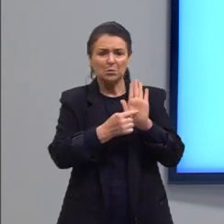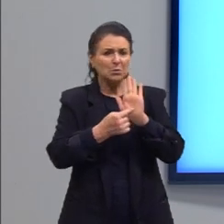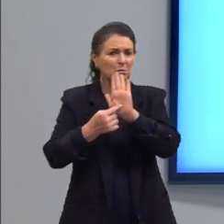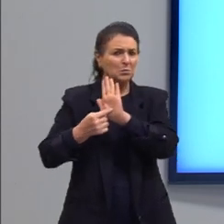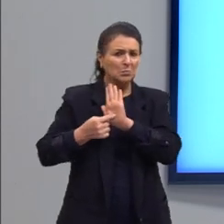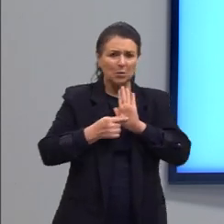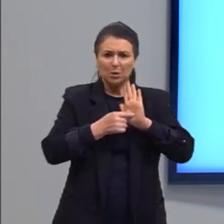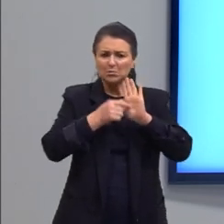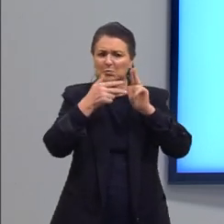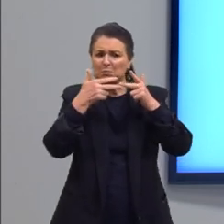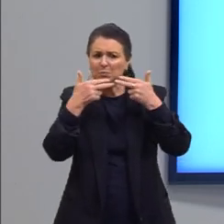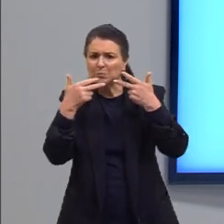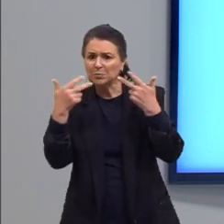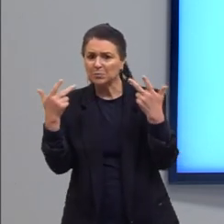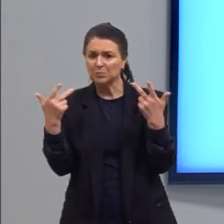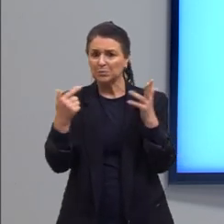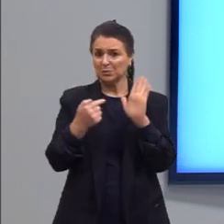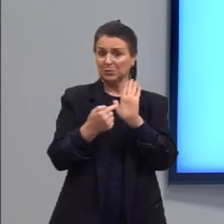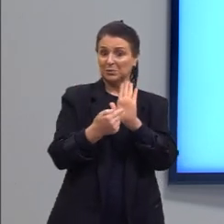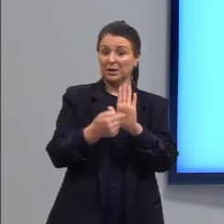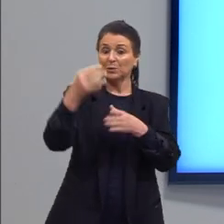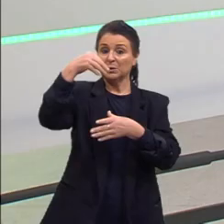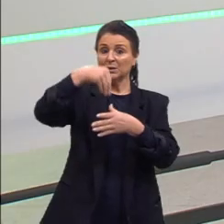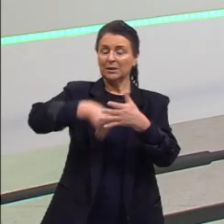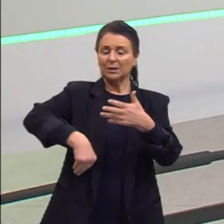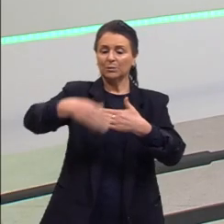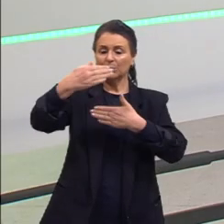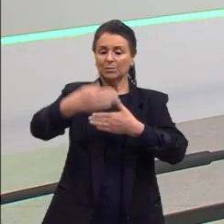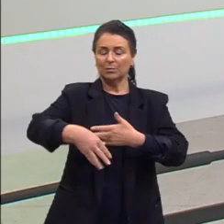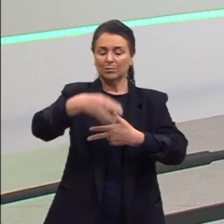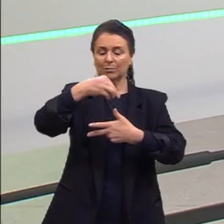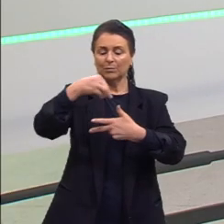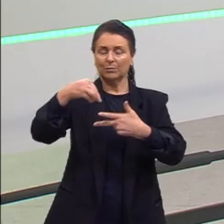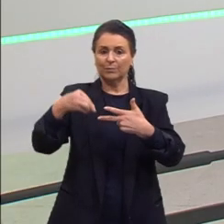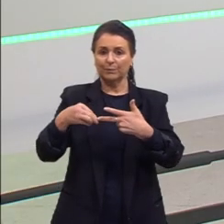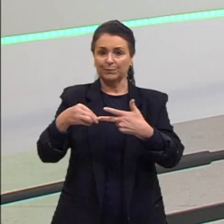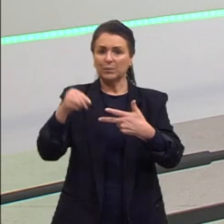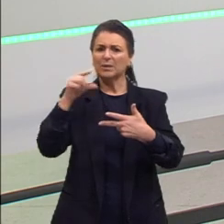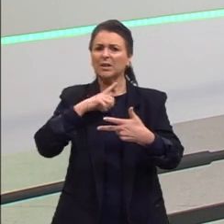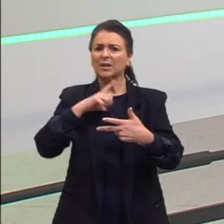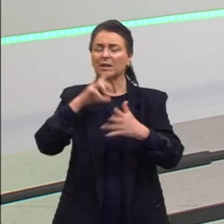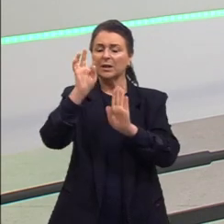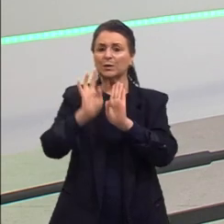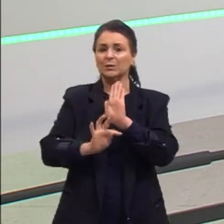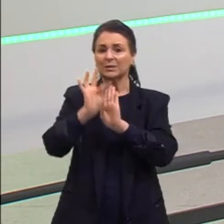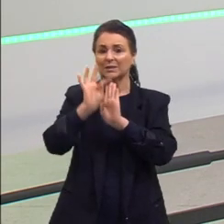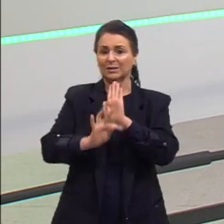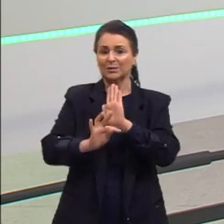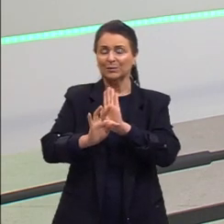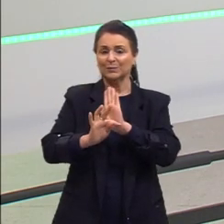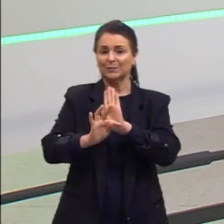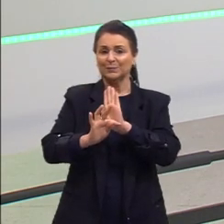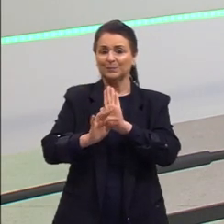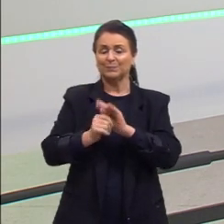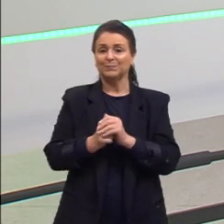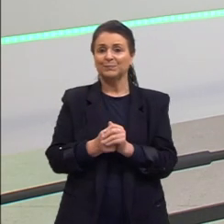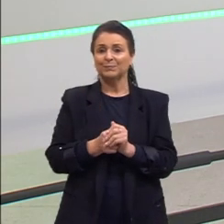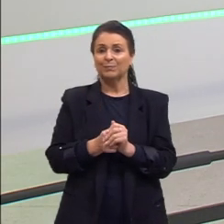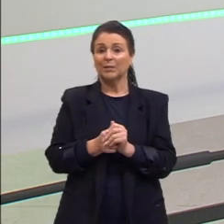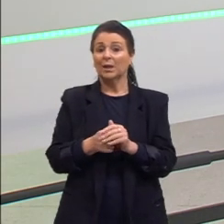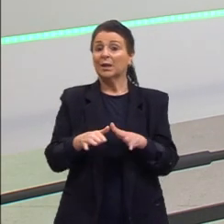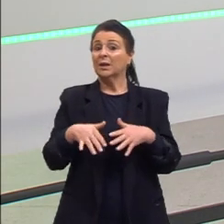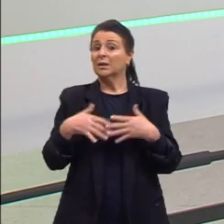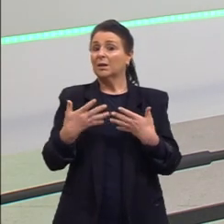são abordados aí no ENEM, né? O que que o ENEM faz com esses textos jornalísticos? Para isso,